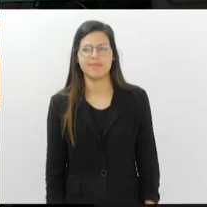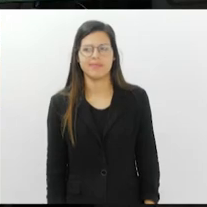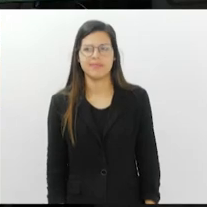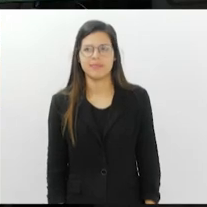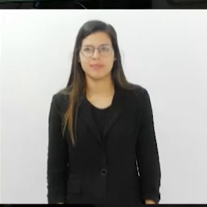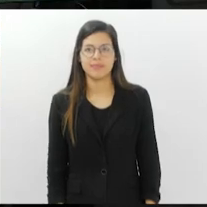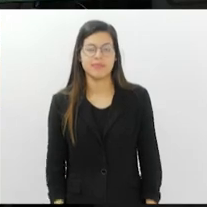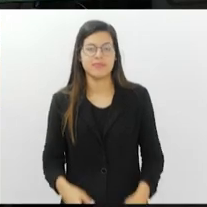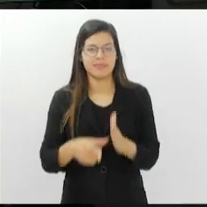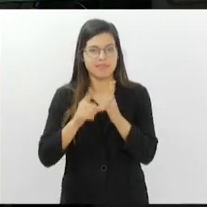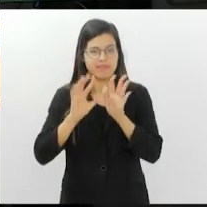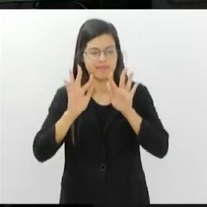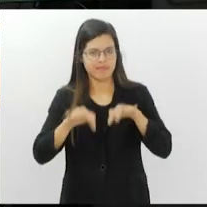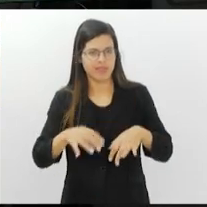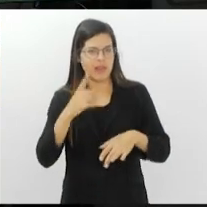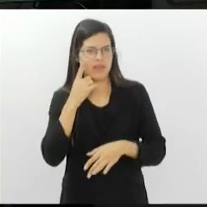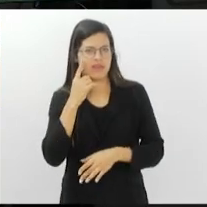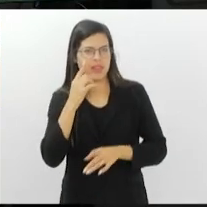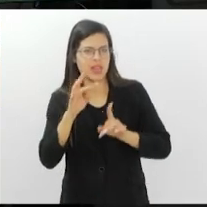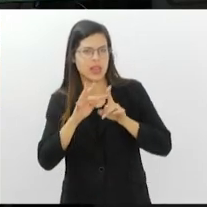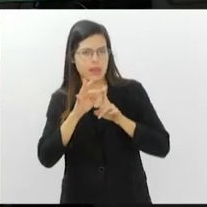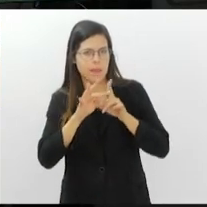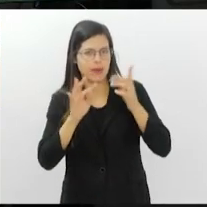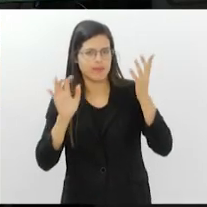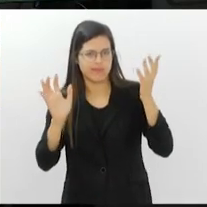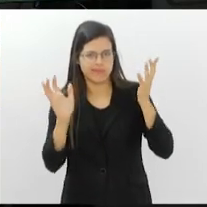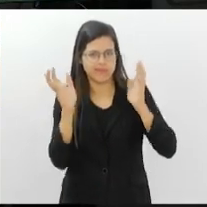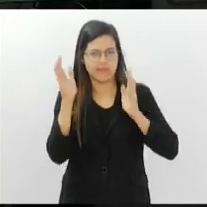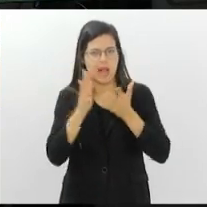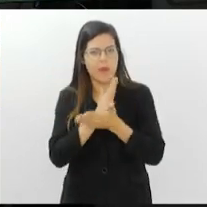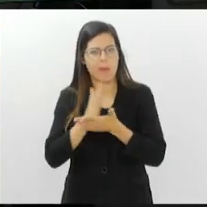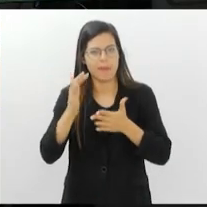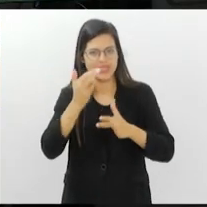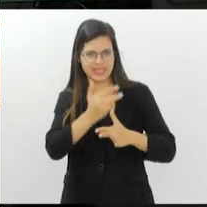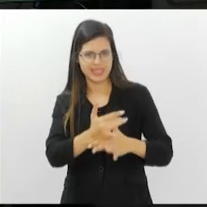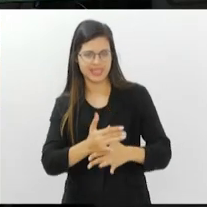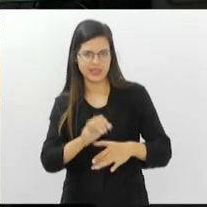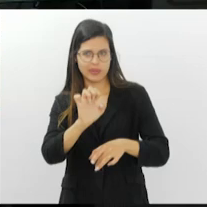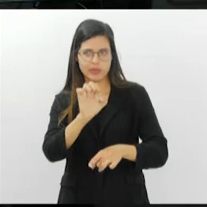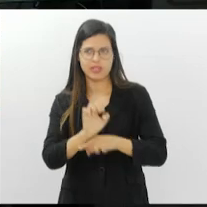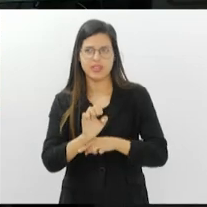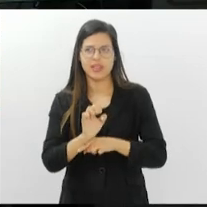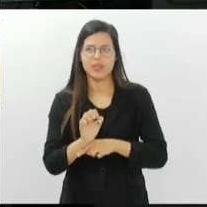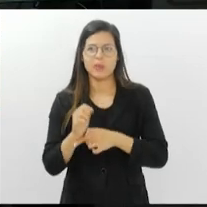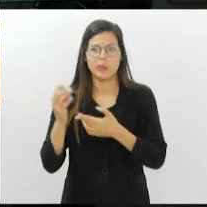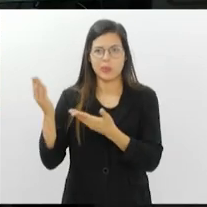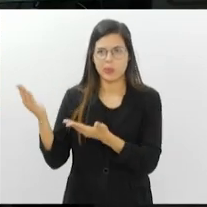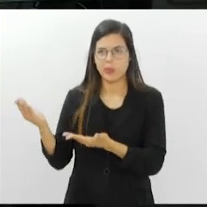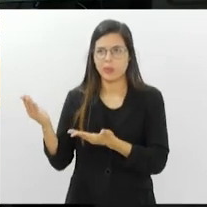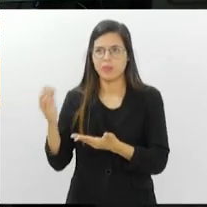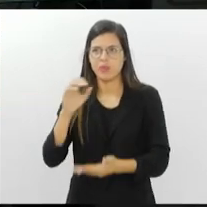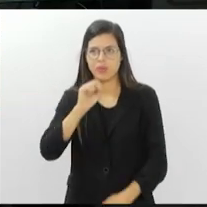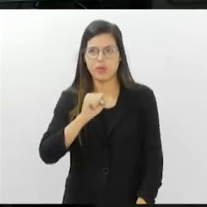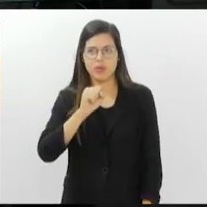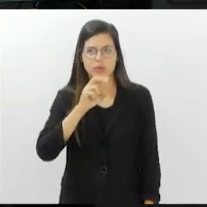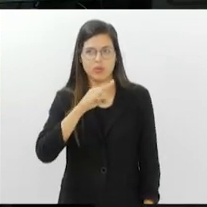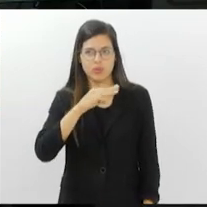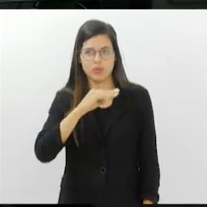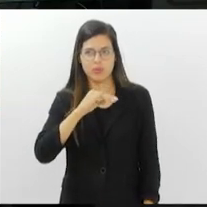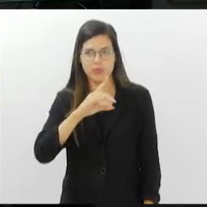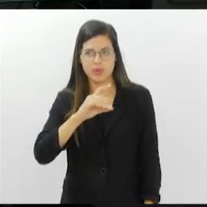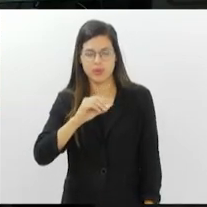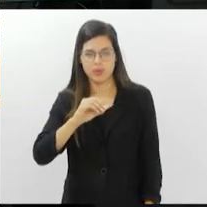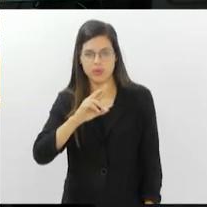E antes de encerrar, vamos dar uma olhada no tempo em algumas cidades do estado. Aqui na tela você vê Sumidouro, que está nublado,